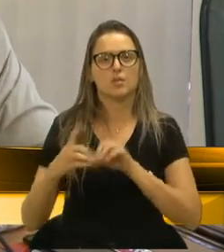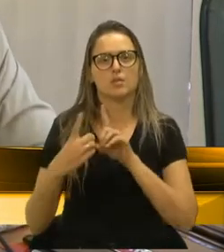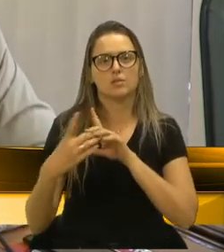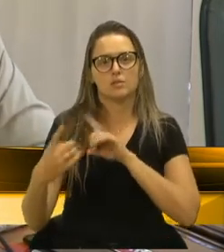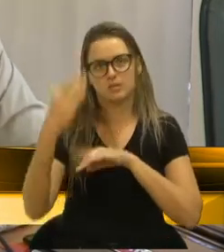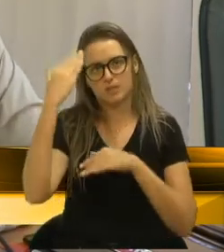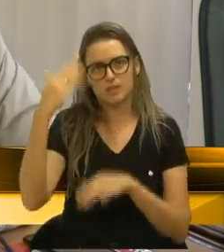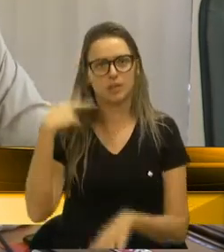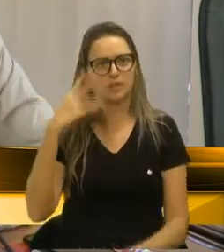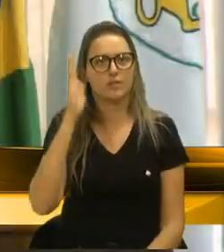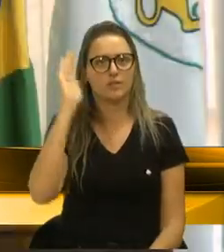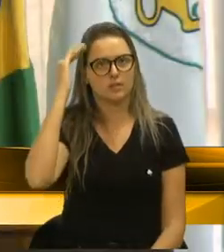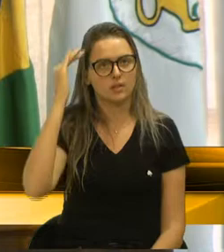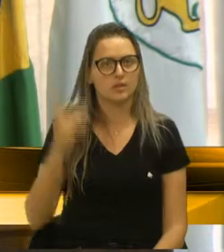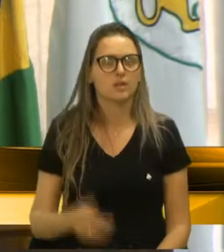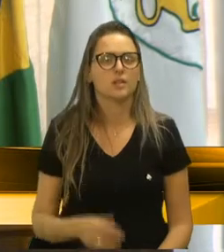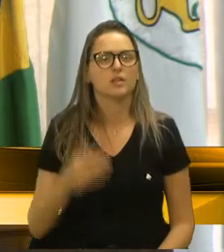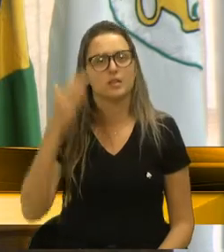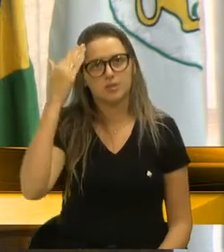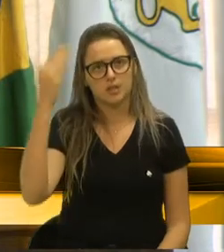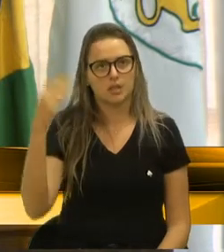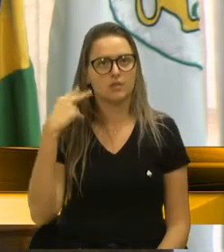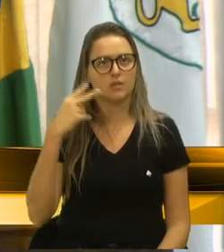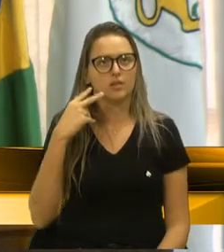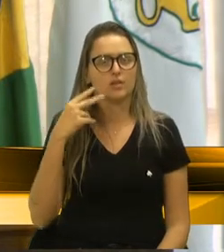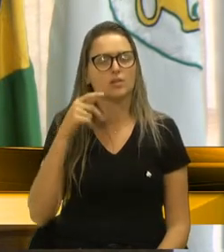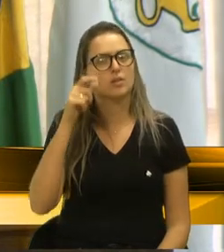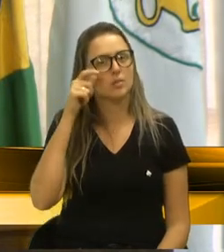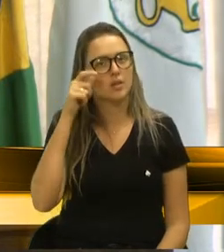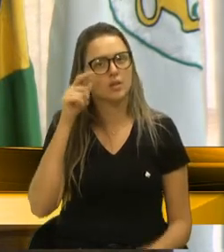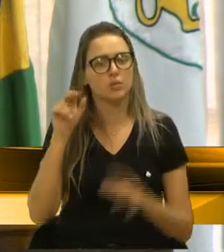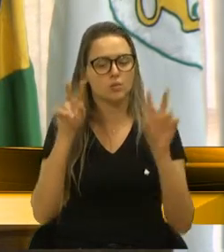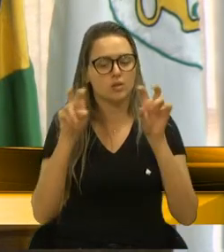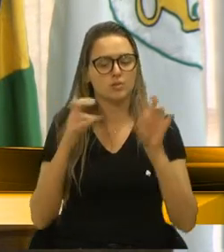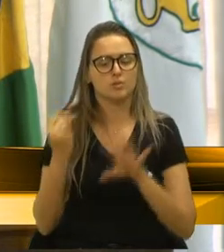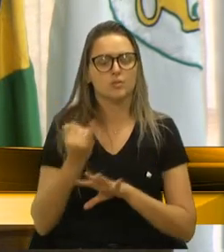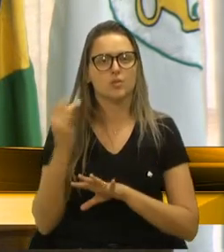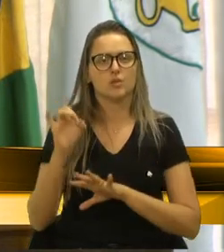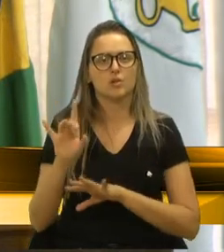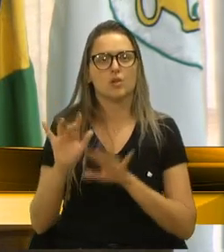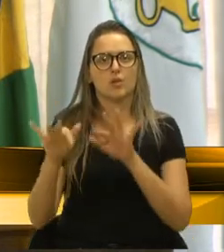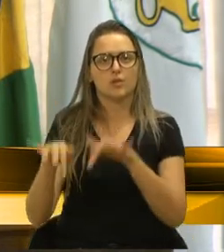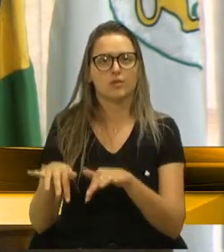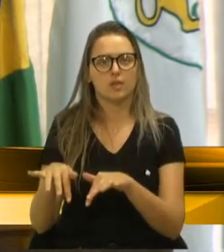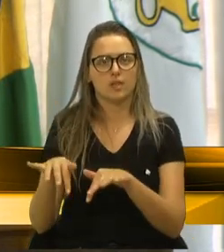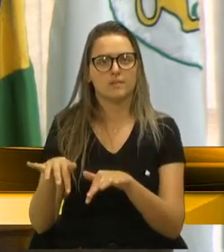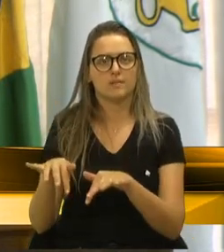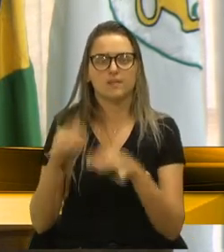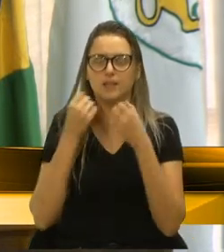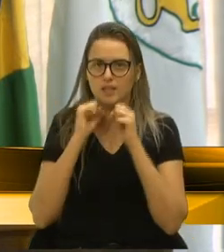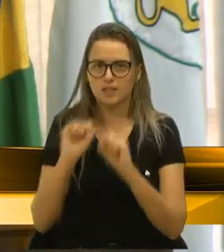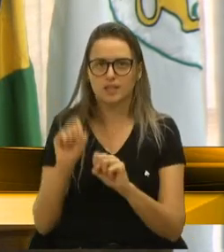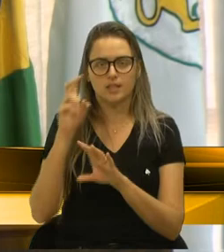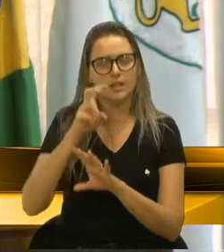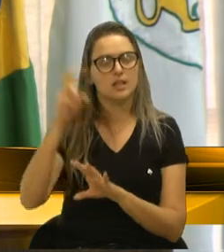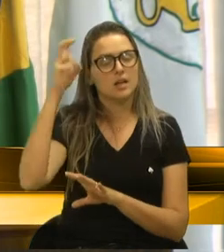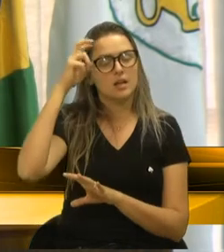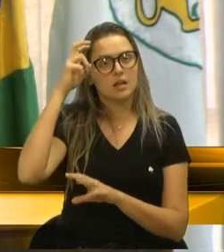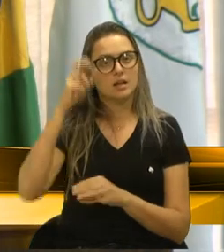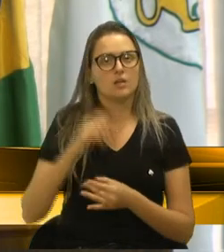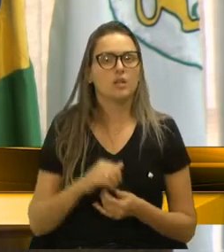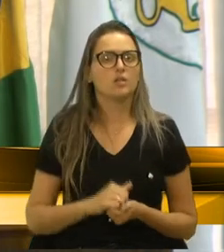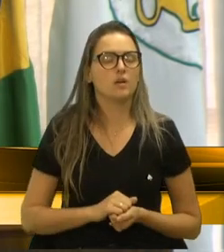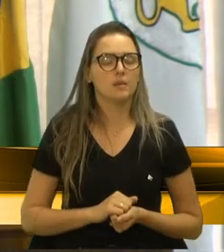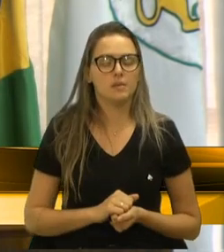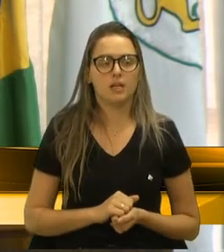Obrigado, vereador Felipe. Obrigado, vereador Périco. O assunto é extremamente importante. Só para concluir a questão da Secretaria da Cultura, e ontem a ficou muito